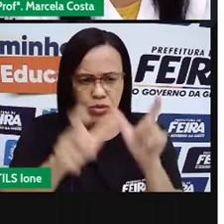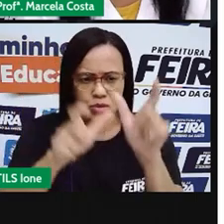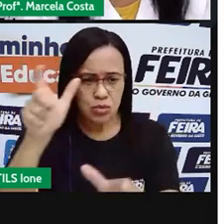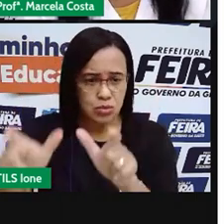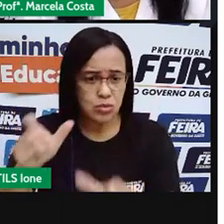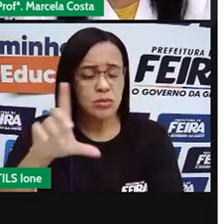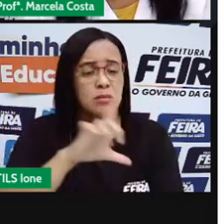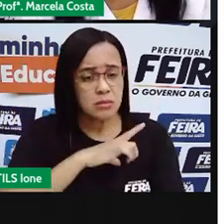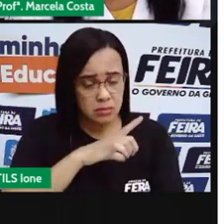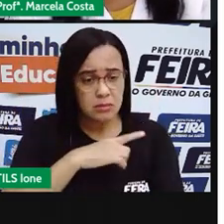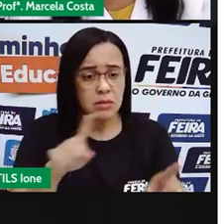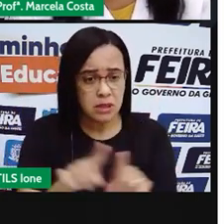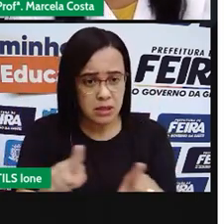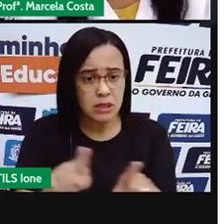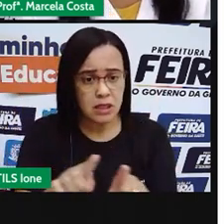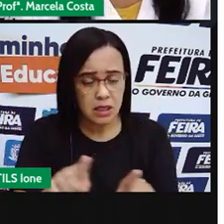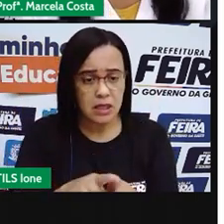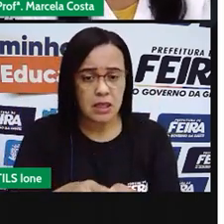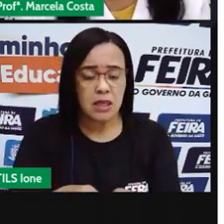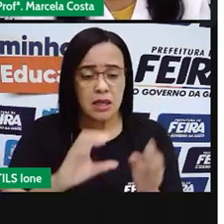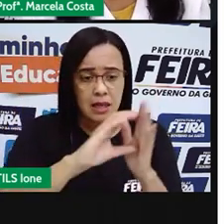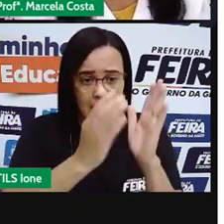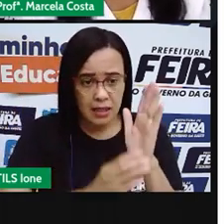tom de pele,